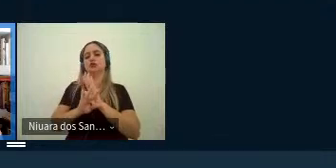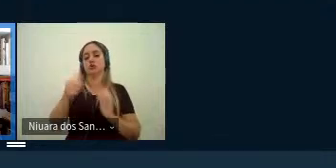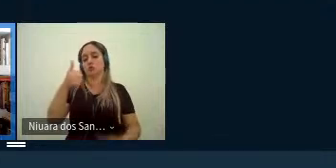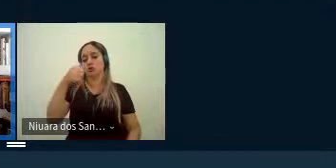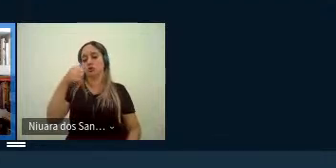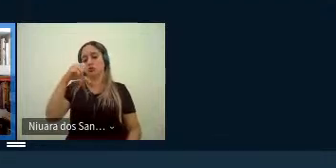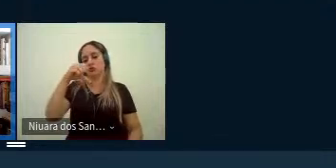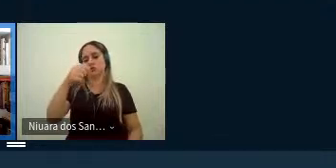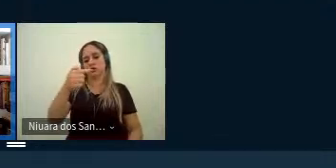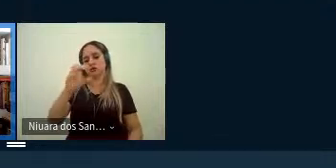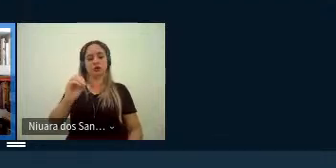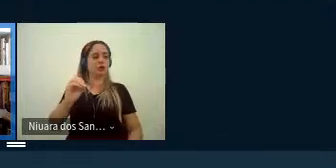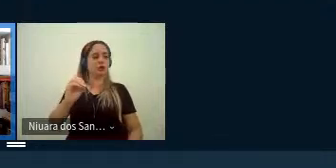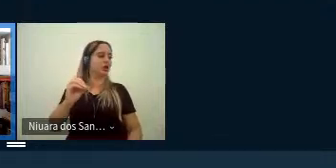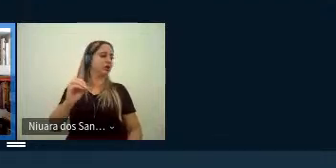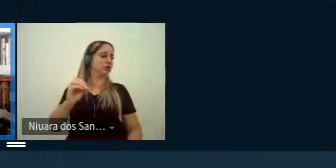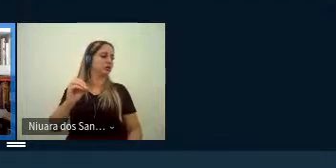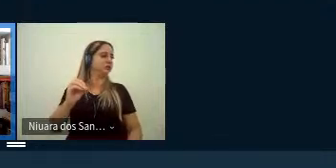1970